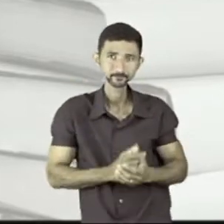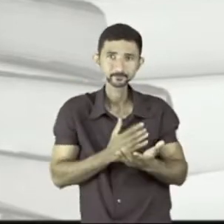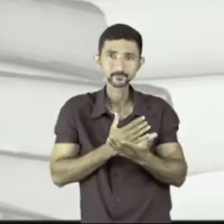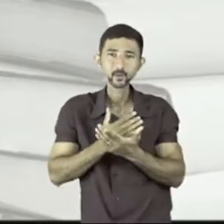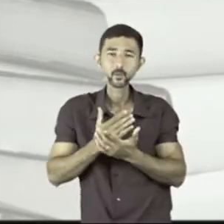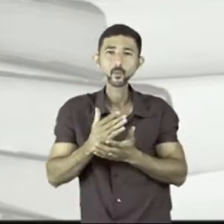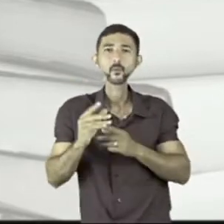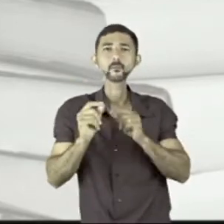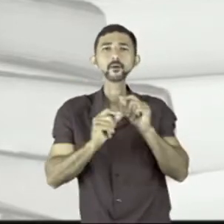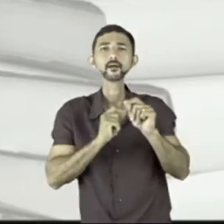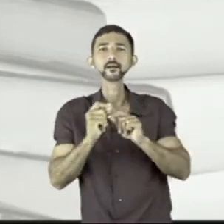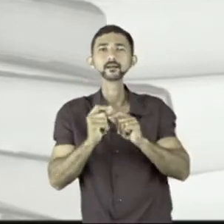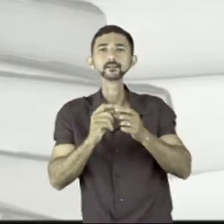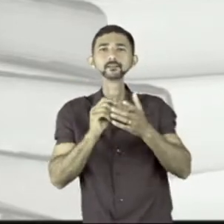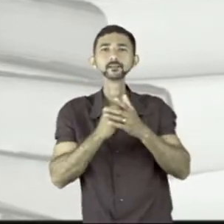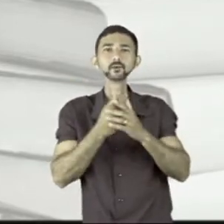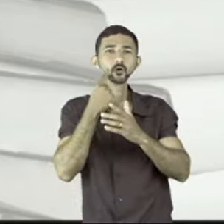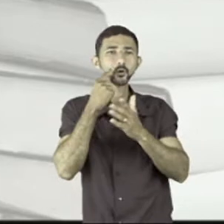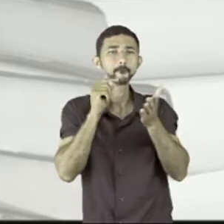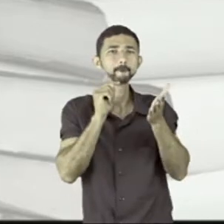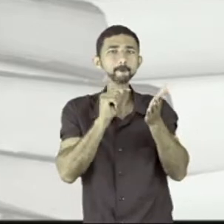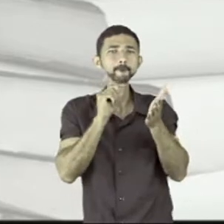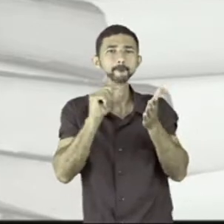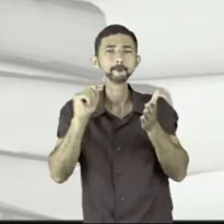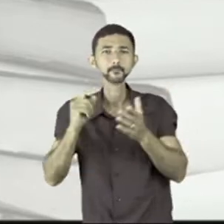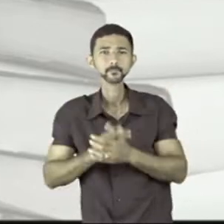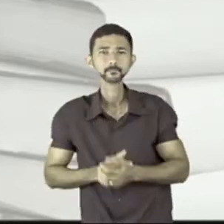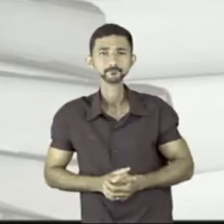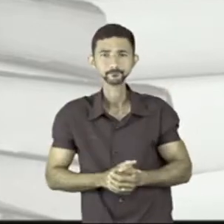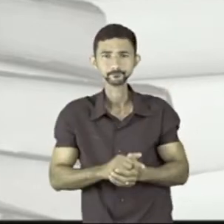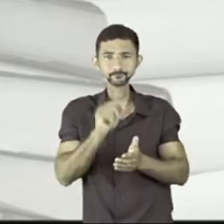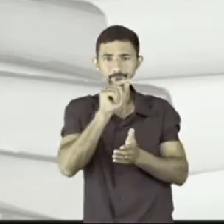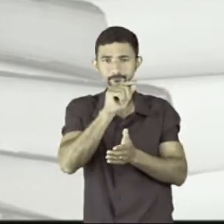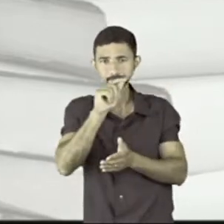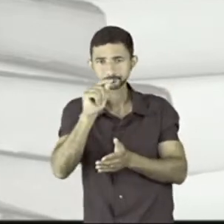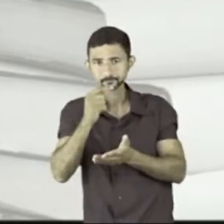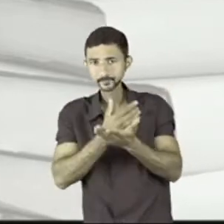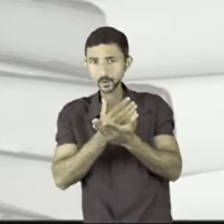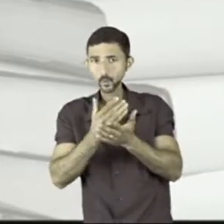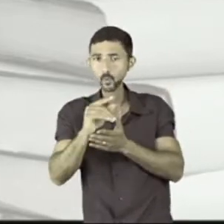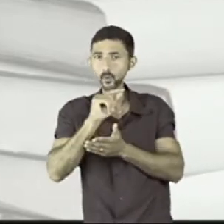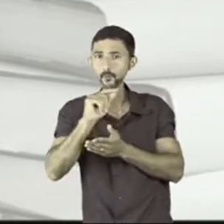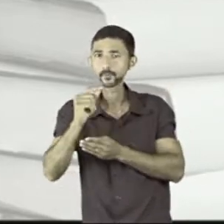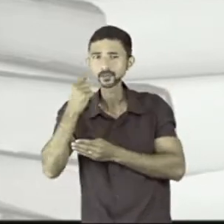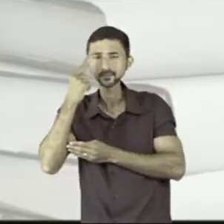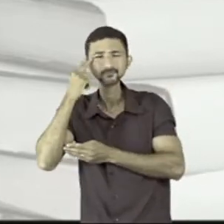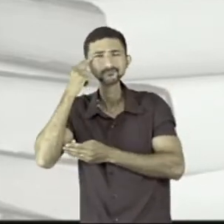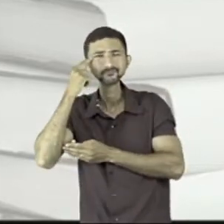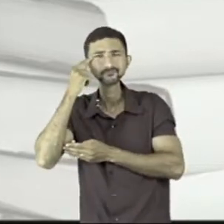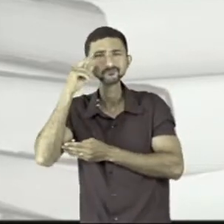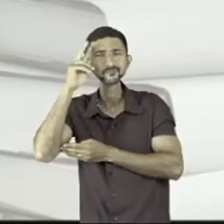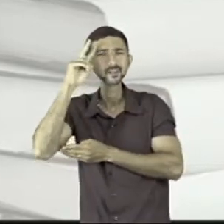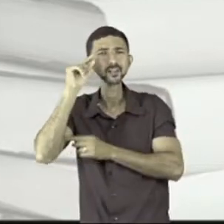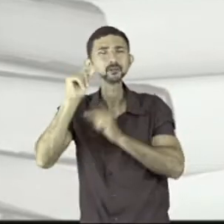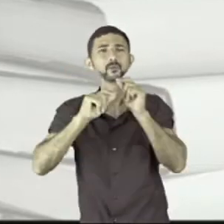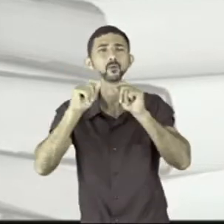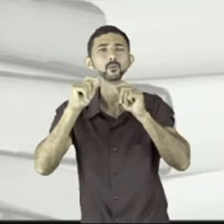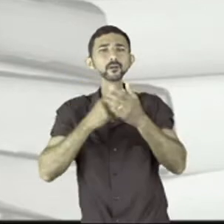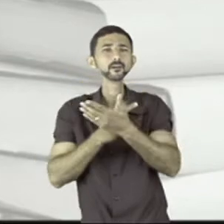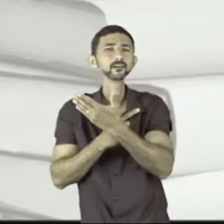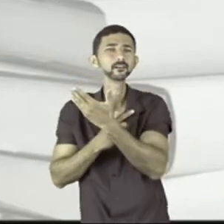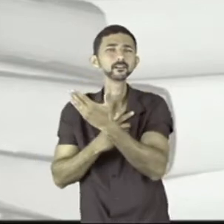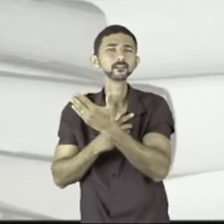começa com esse sinal de pontuação, bem aqui no começo, que se você não lembra o nome dele,